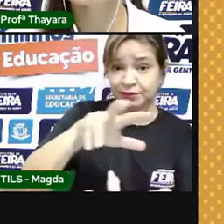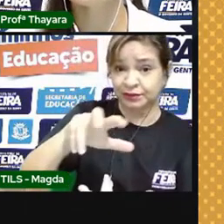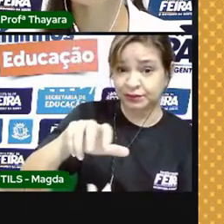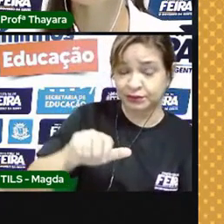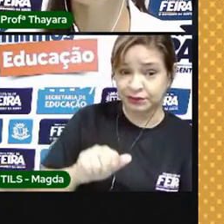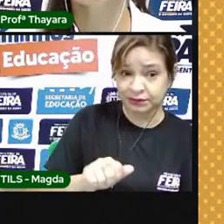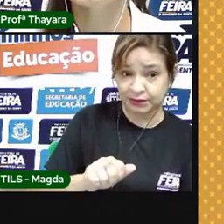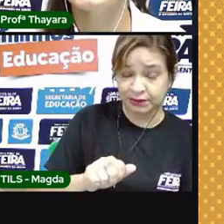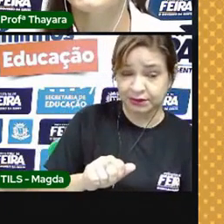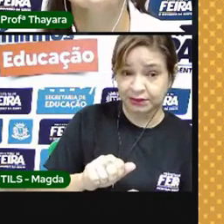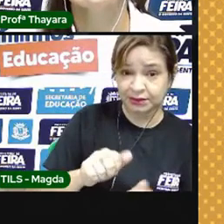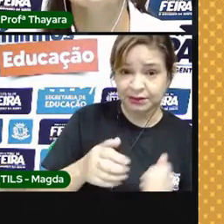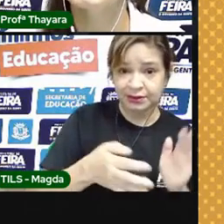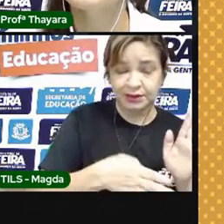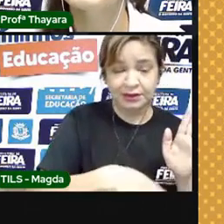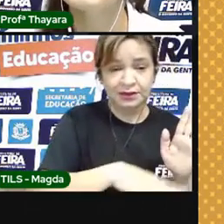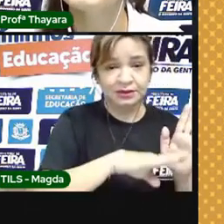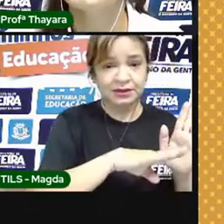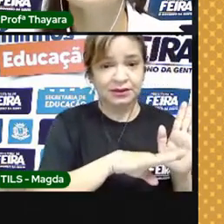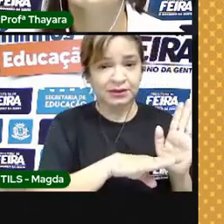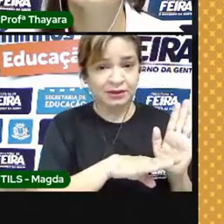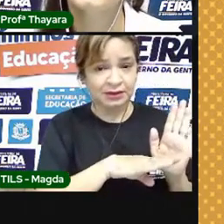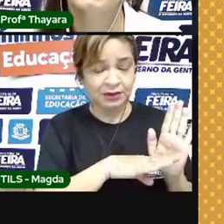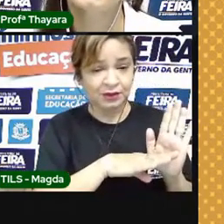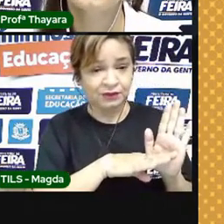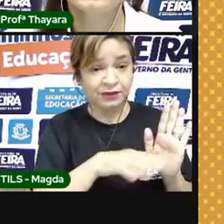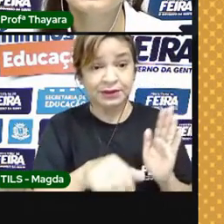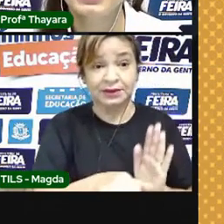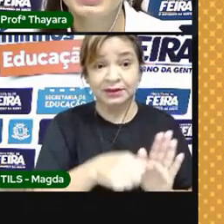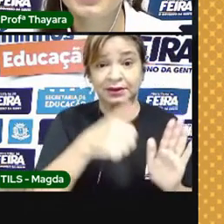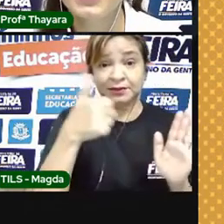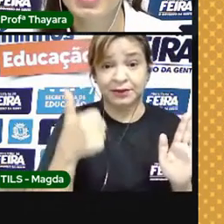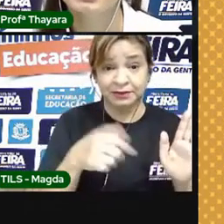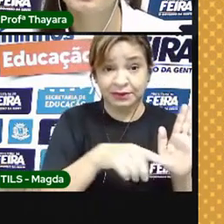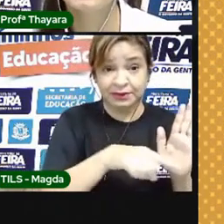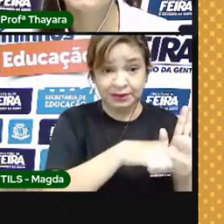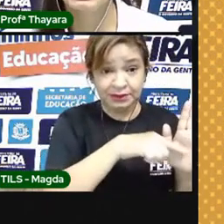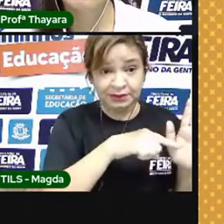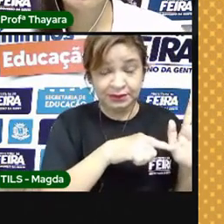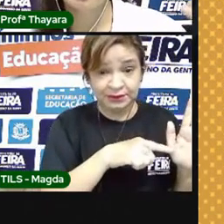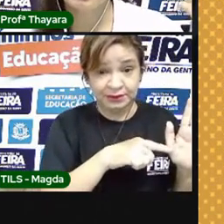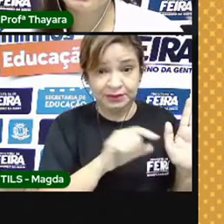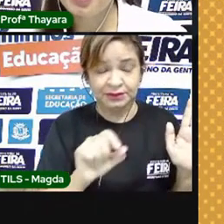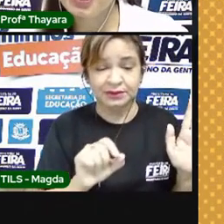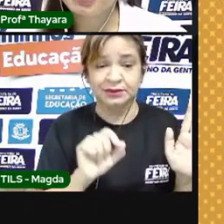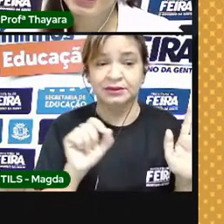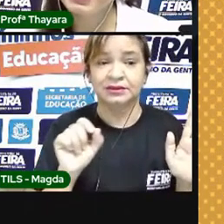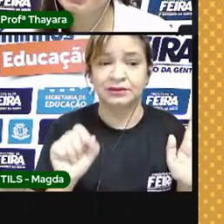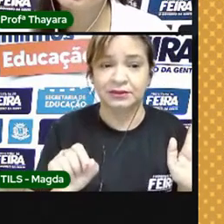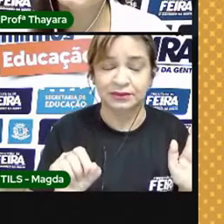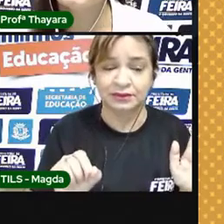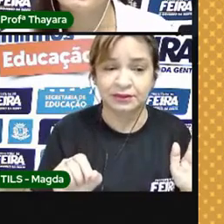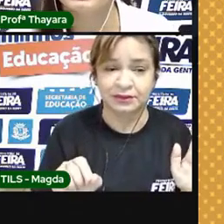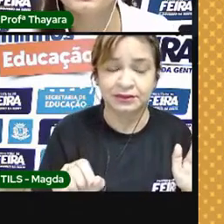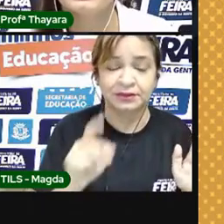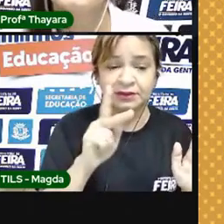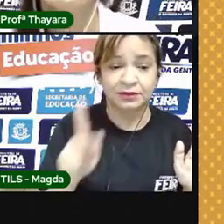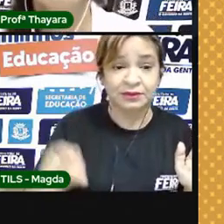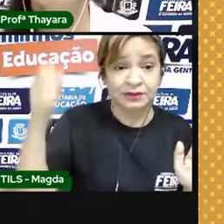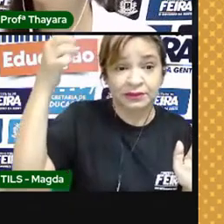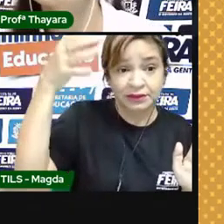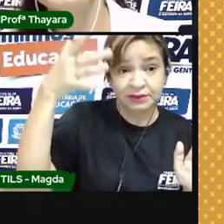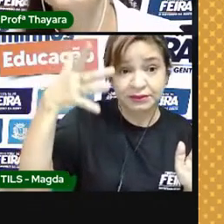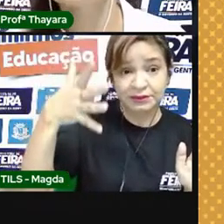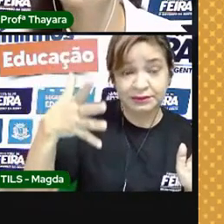Logo acima do planeta Terra, a gente tem a primeira camada, que é a troposfera. A troposfera, como o professor B. Tyson do vídeo falou,